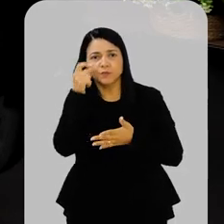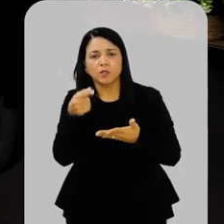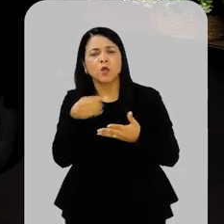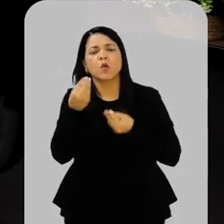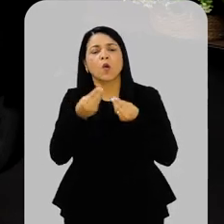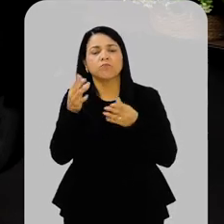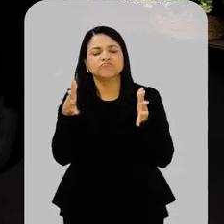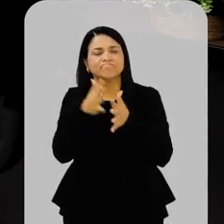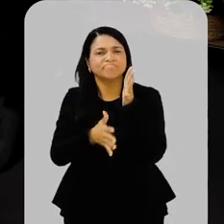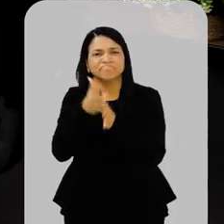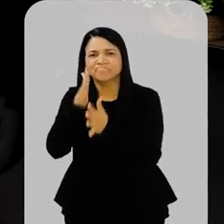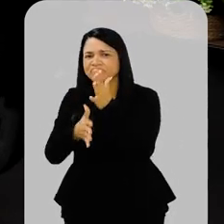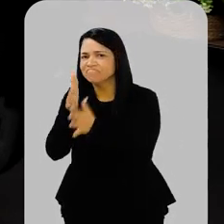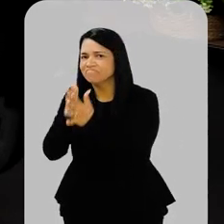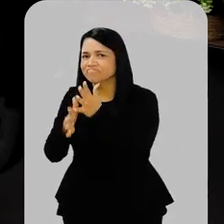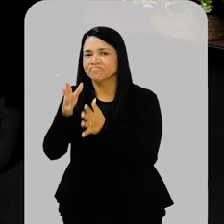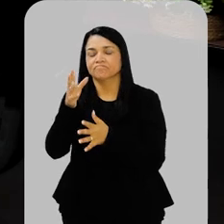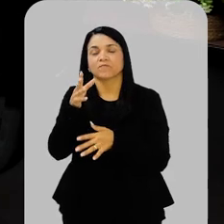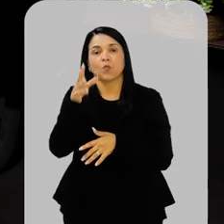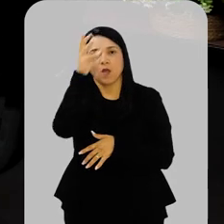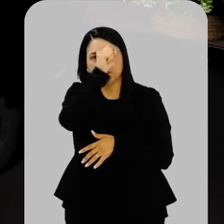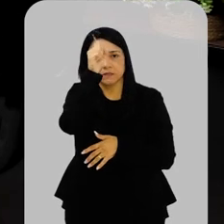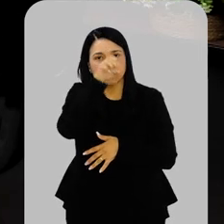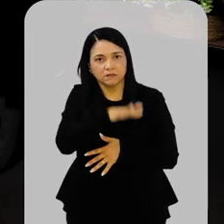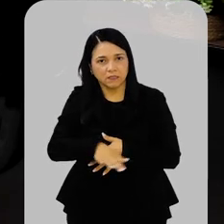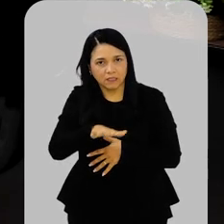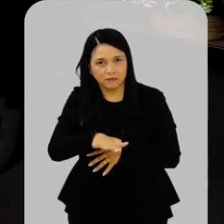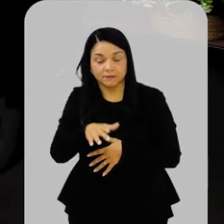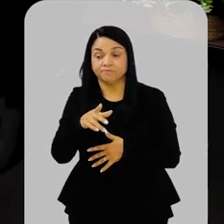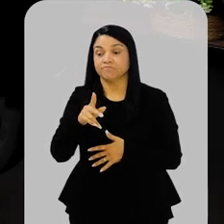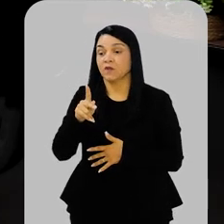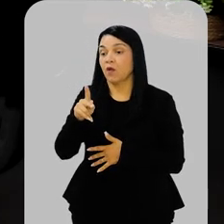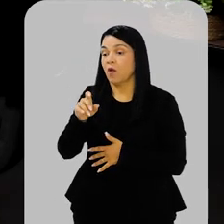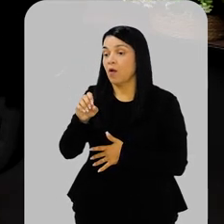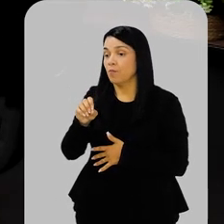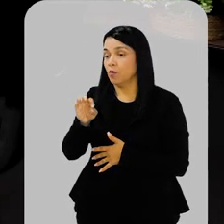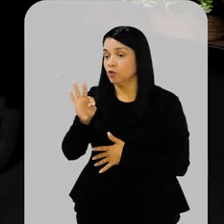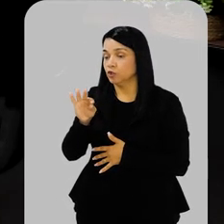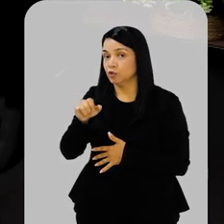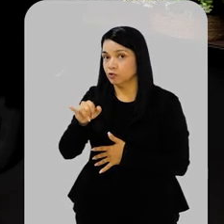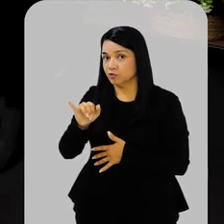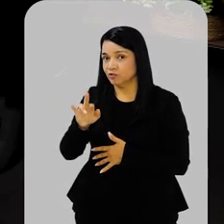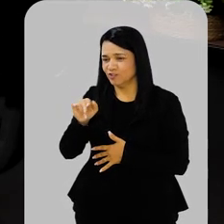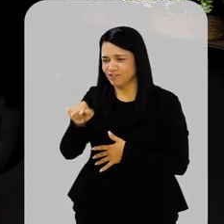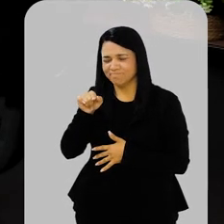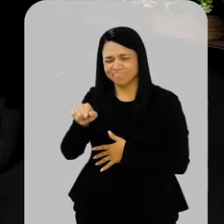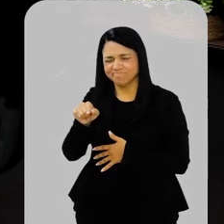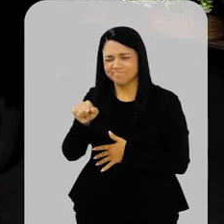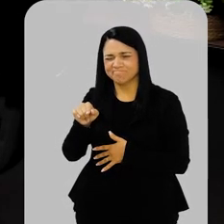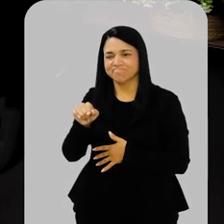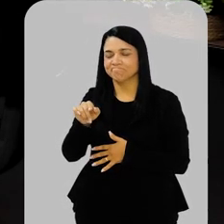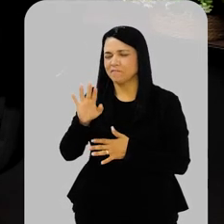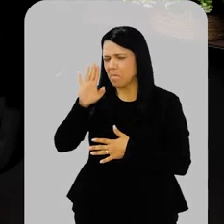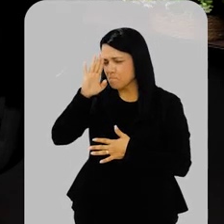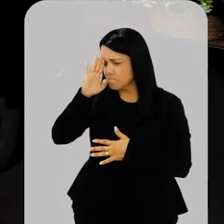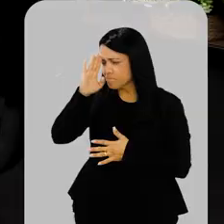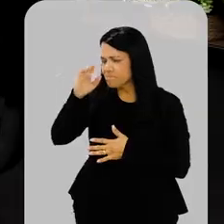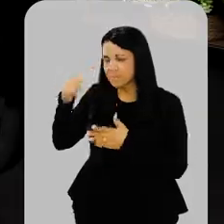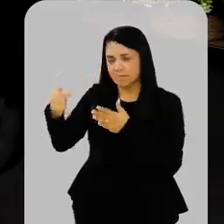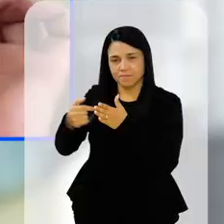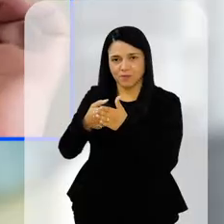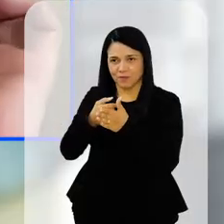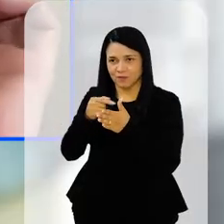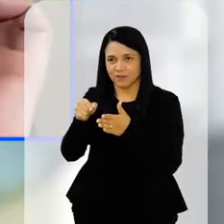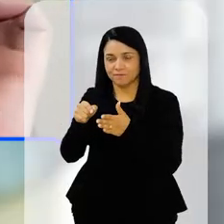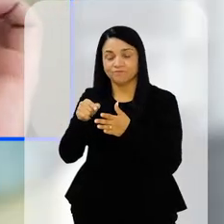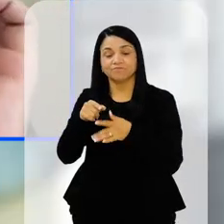atrapalhar no aprendizado da criança? O Tira, acho você está tocando num nervo, porque